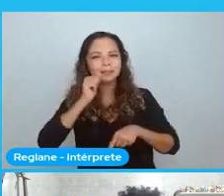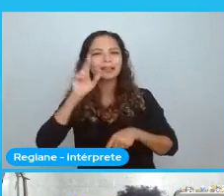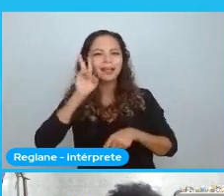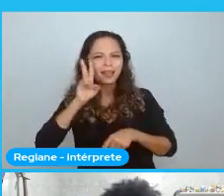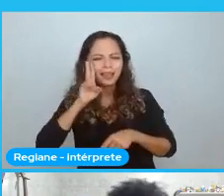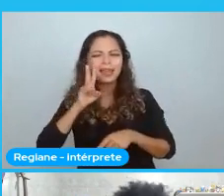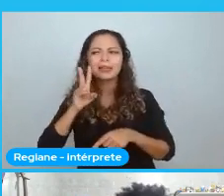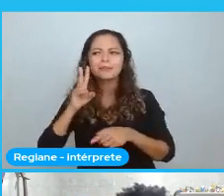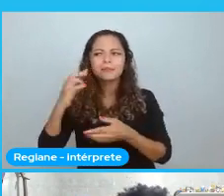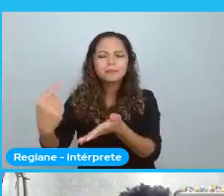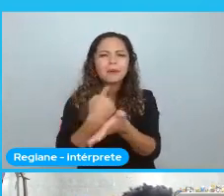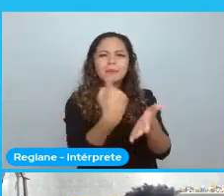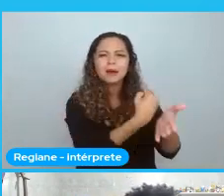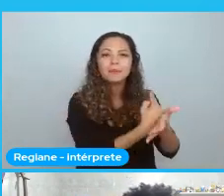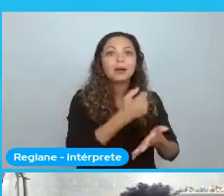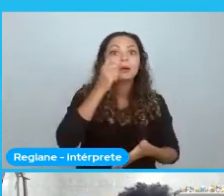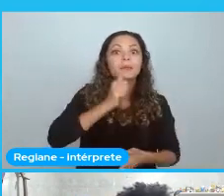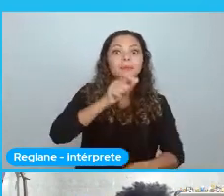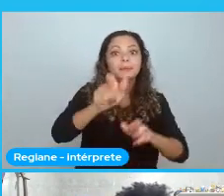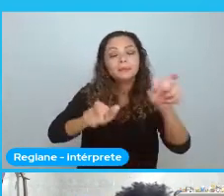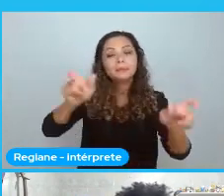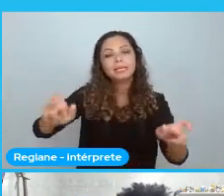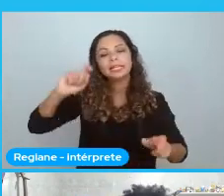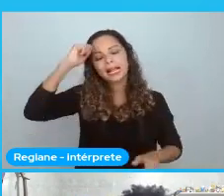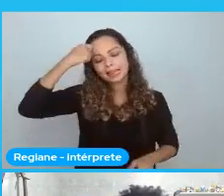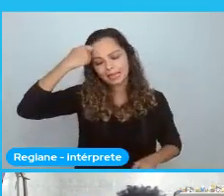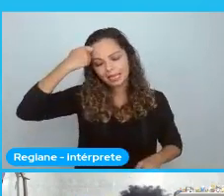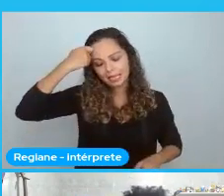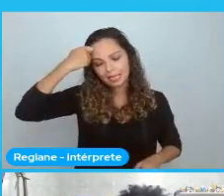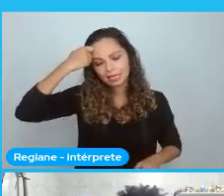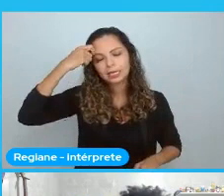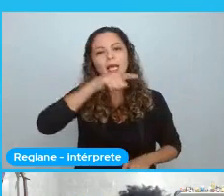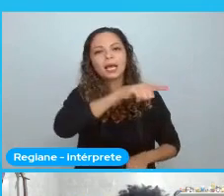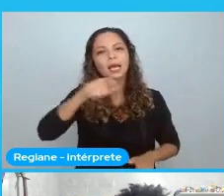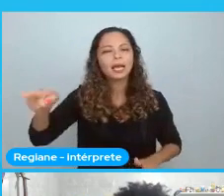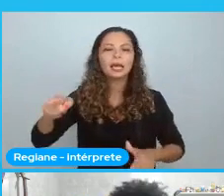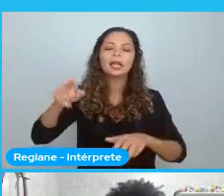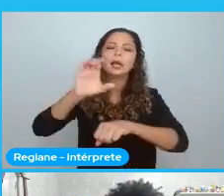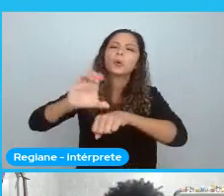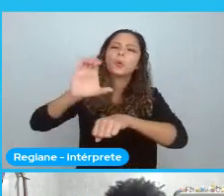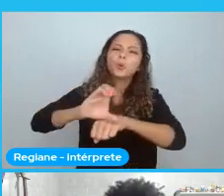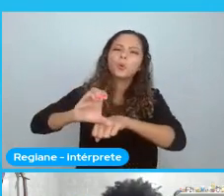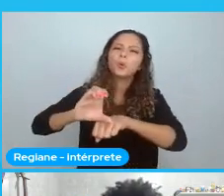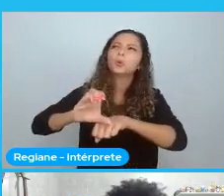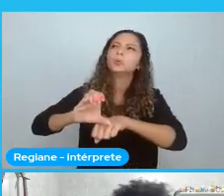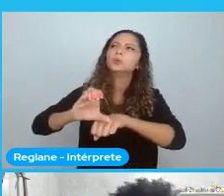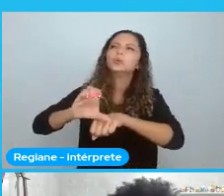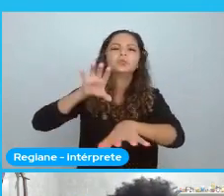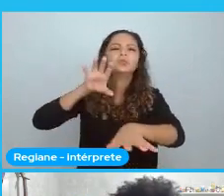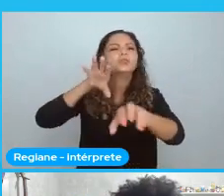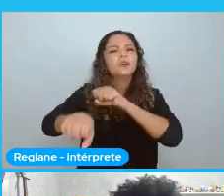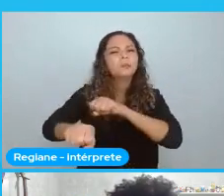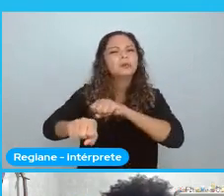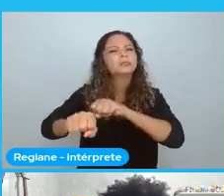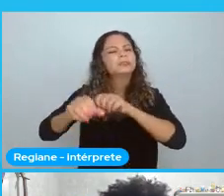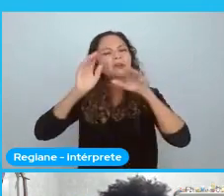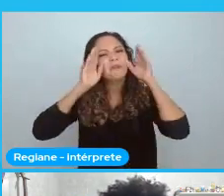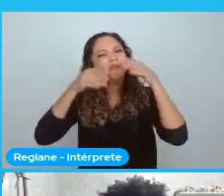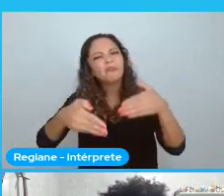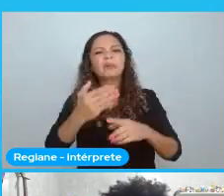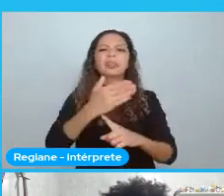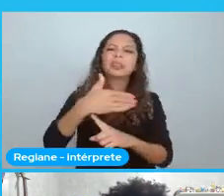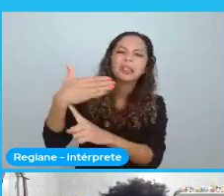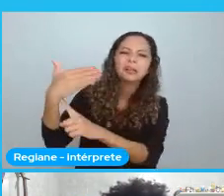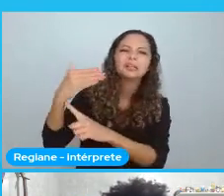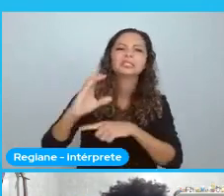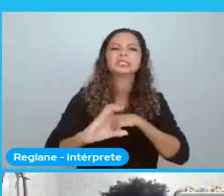Era. Eram meninas negras. Que estavam terminando. Um curso. Voltado a tecnologia e ciência. Alguma coisa desse tipo. E uma das